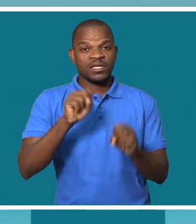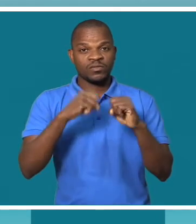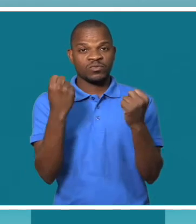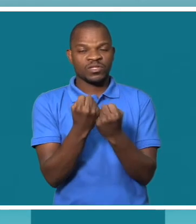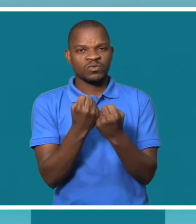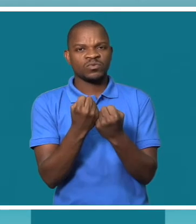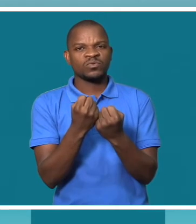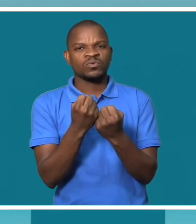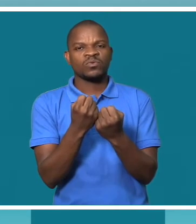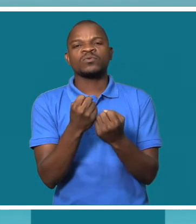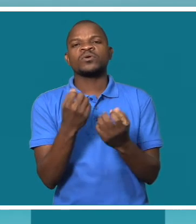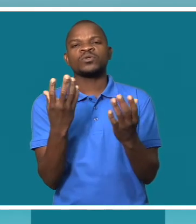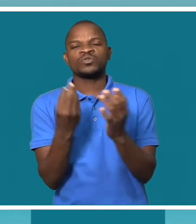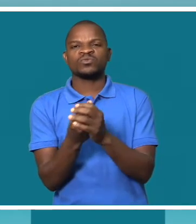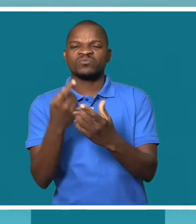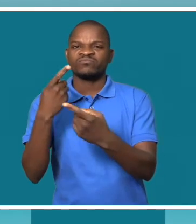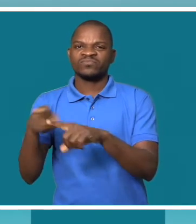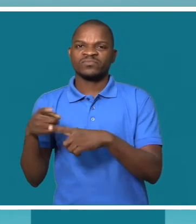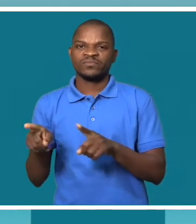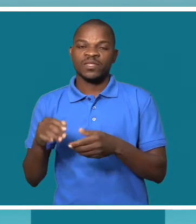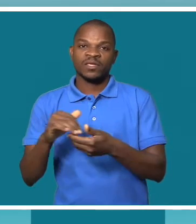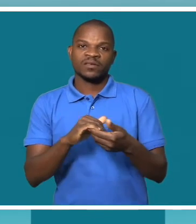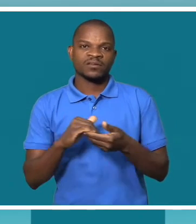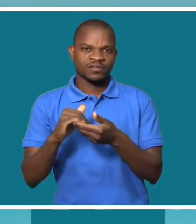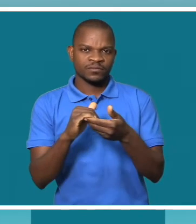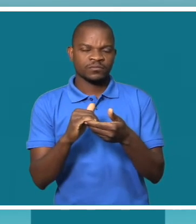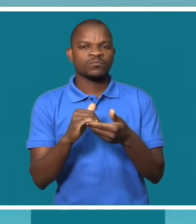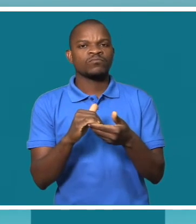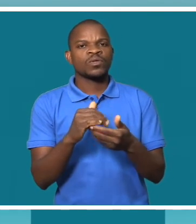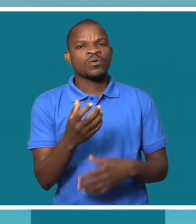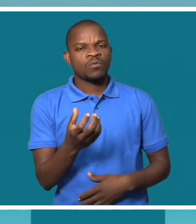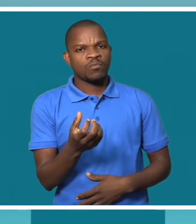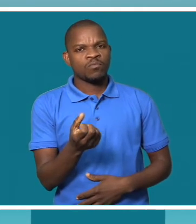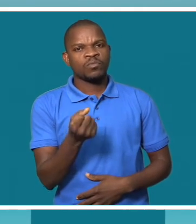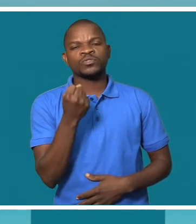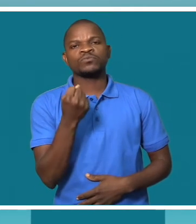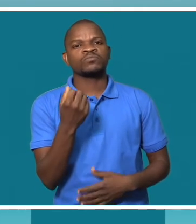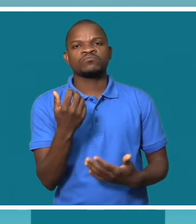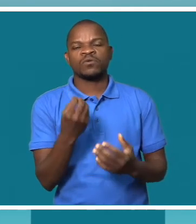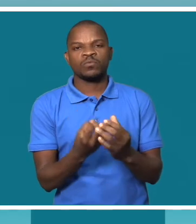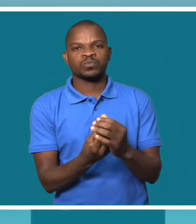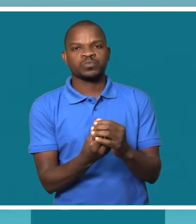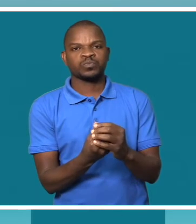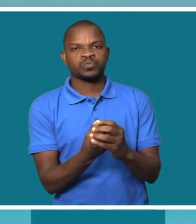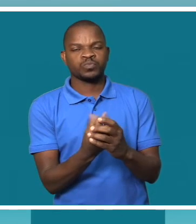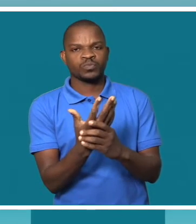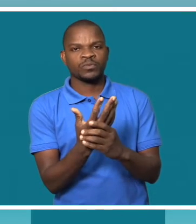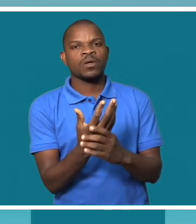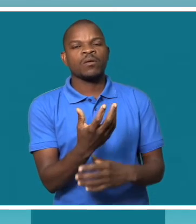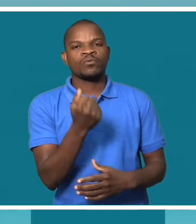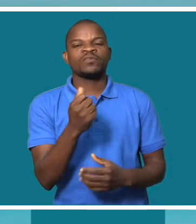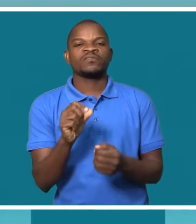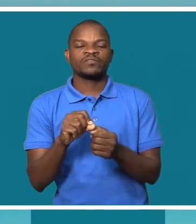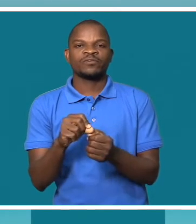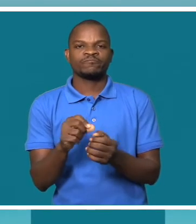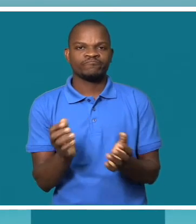em coordenação com as outras organizações, vão criar, vai dar mais input,